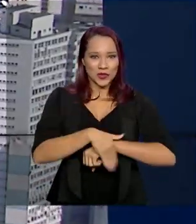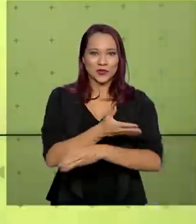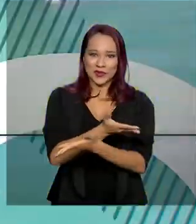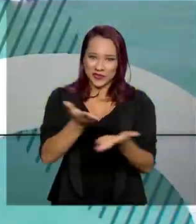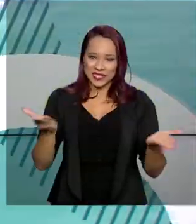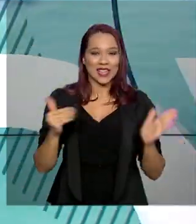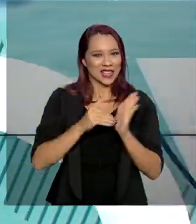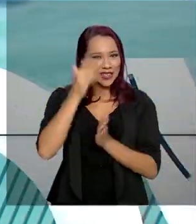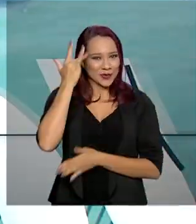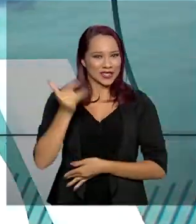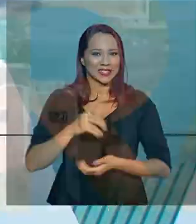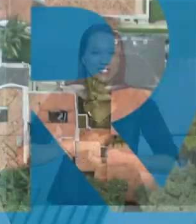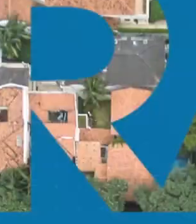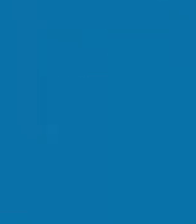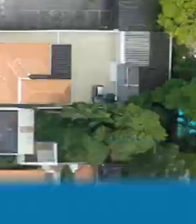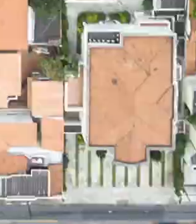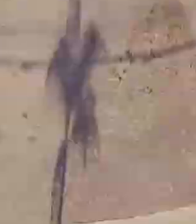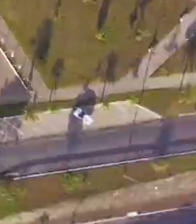para você e até amanhã.